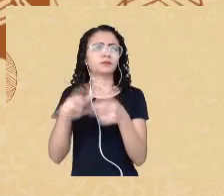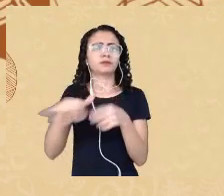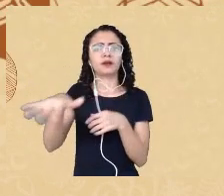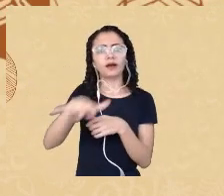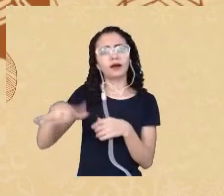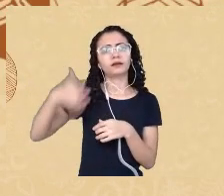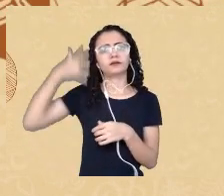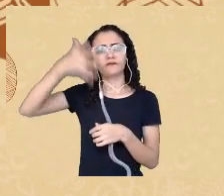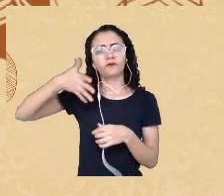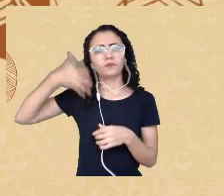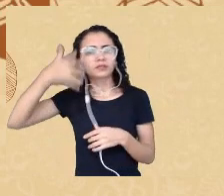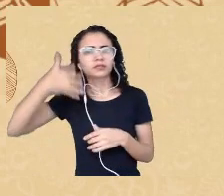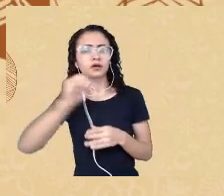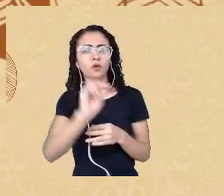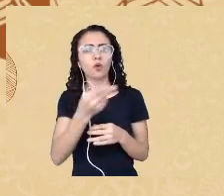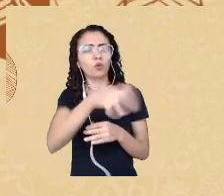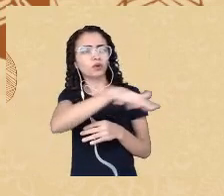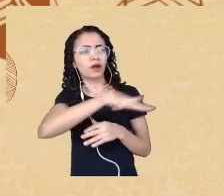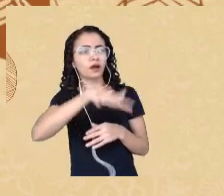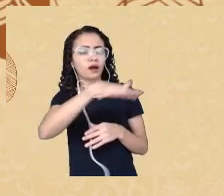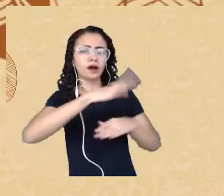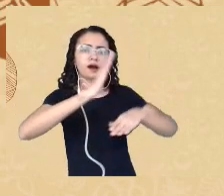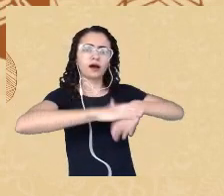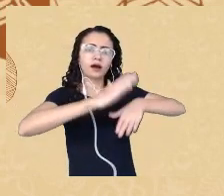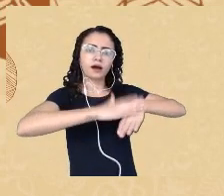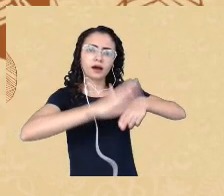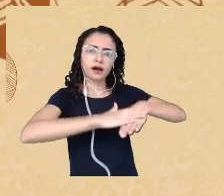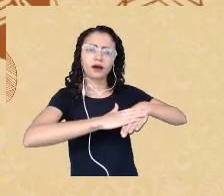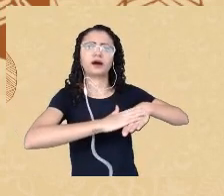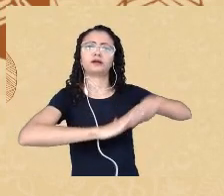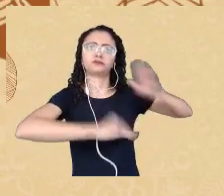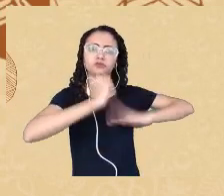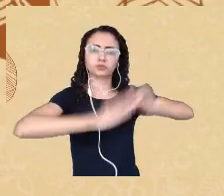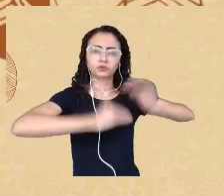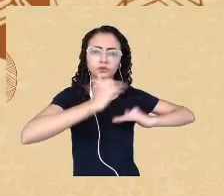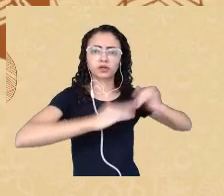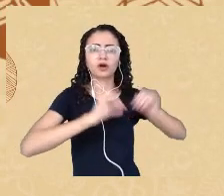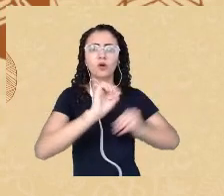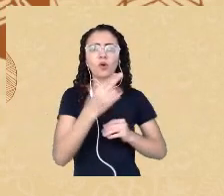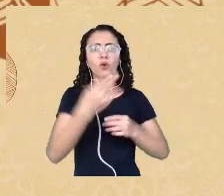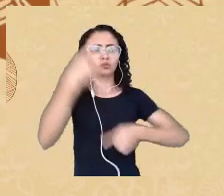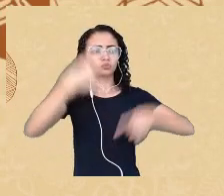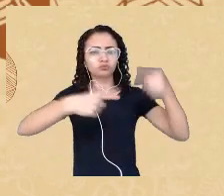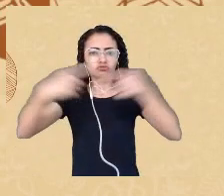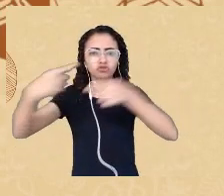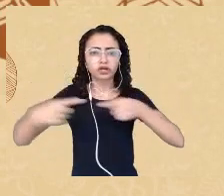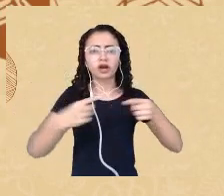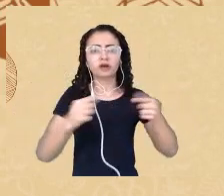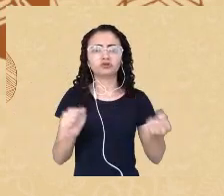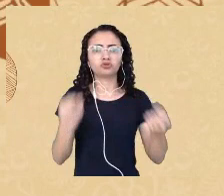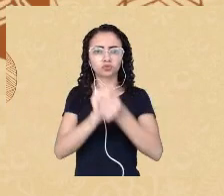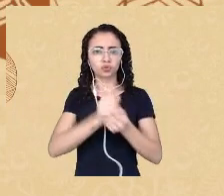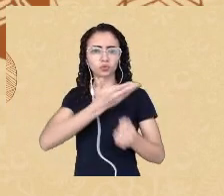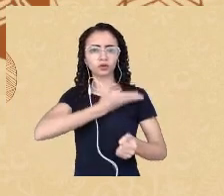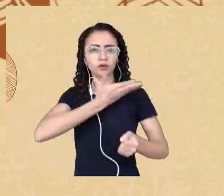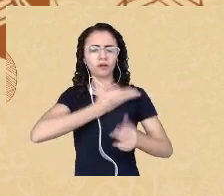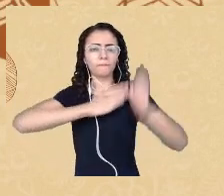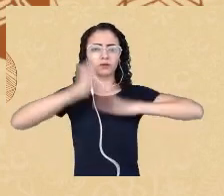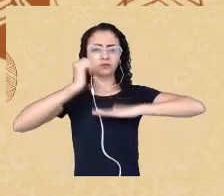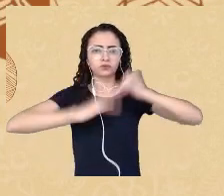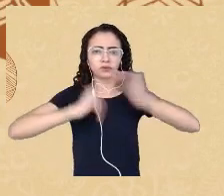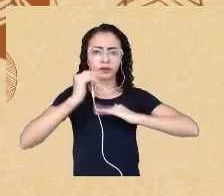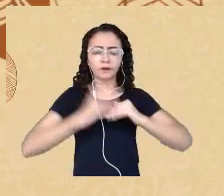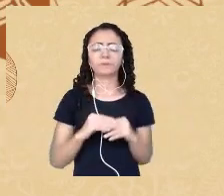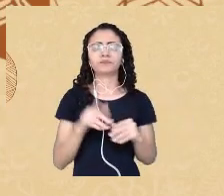atuação prática, no diálogo junto com outros colegas, se de fato esses aspectos prescritivos